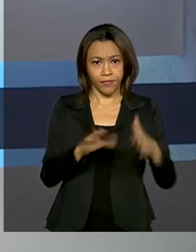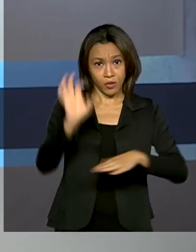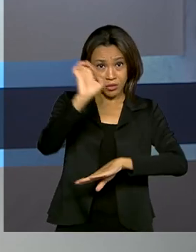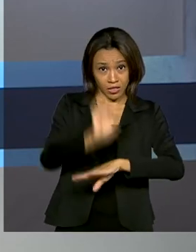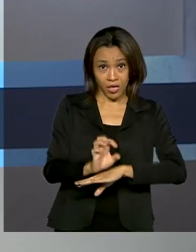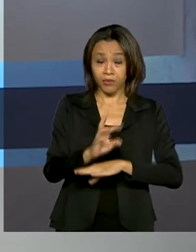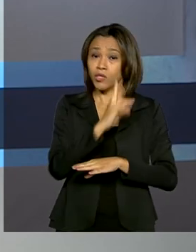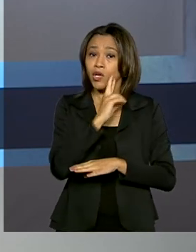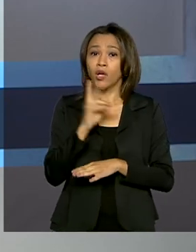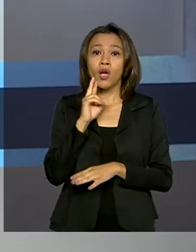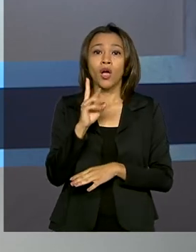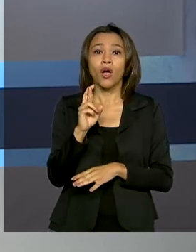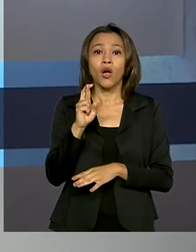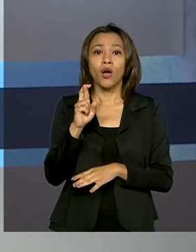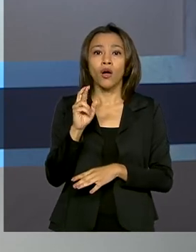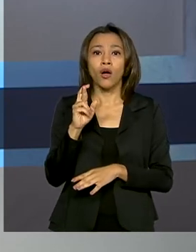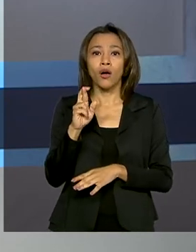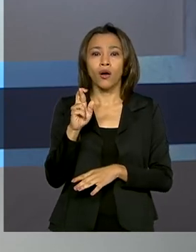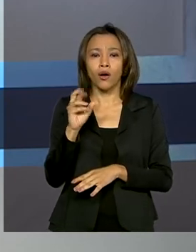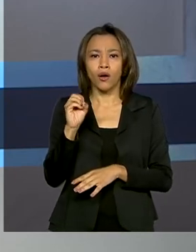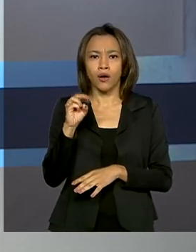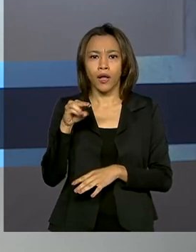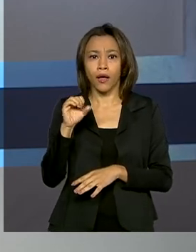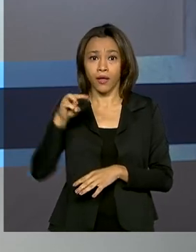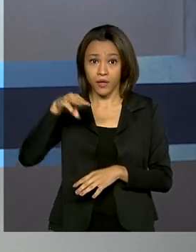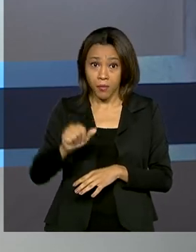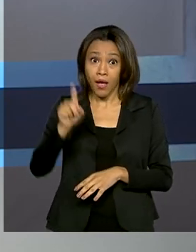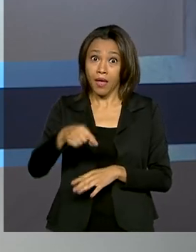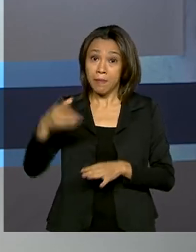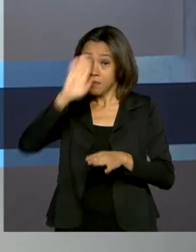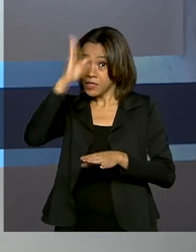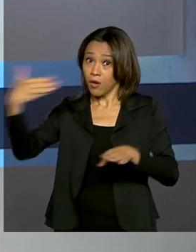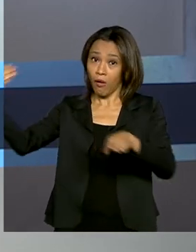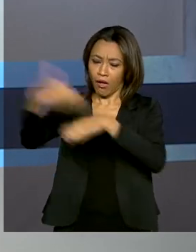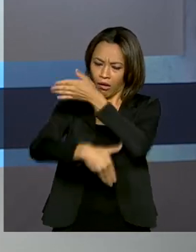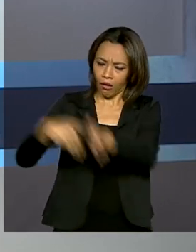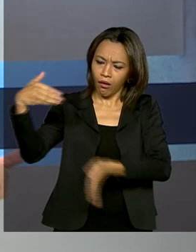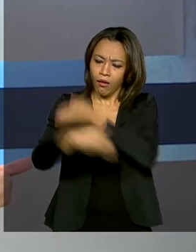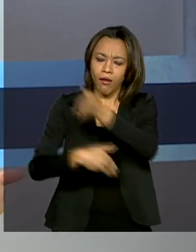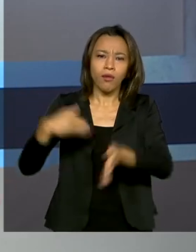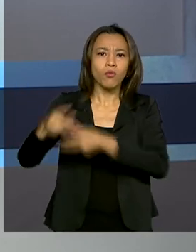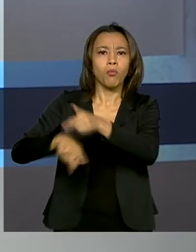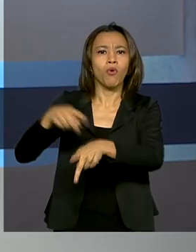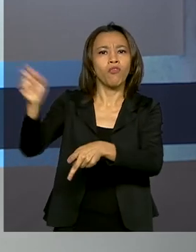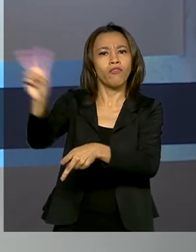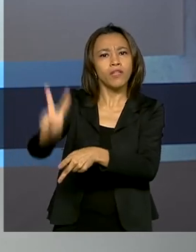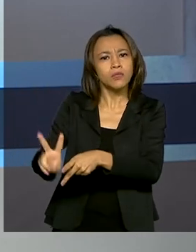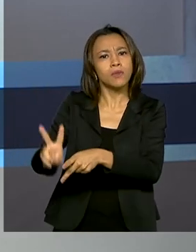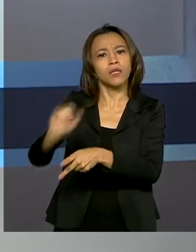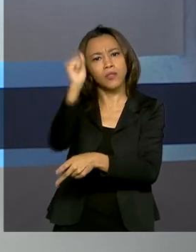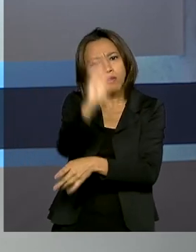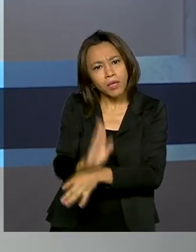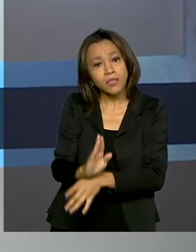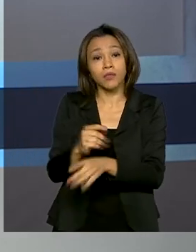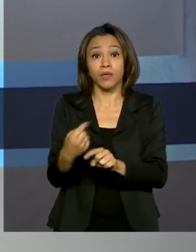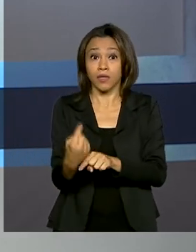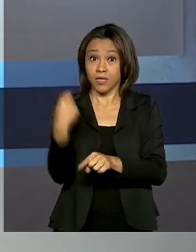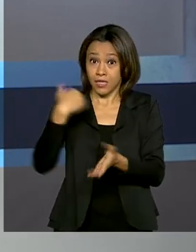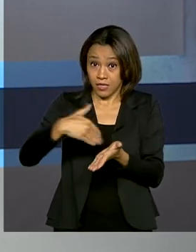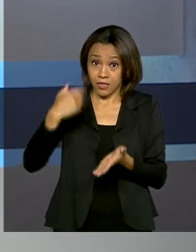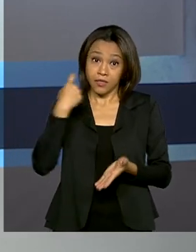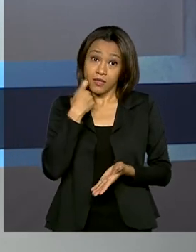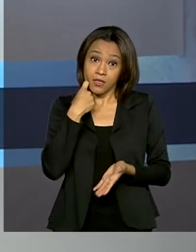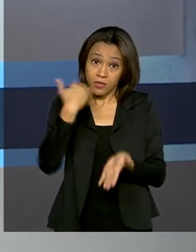Roraima é a principal porta de entrada de refugiados venezuelanos no Brasil. Na sexta-feira, o secretário de Estado dos Estados